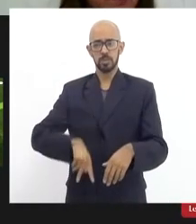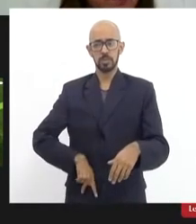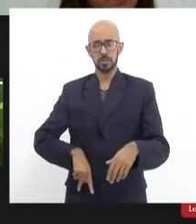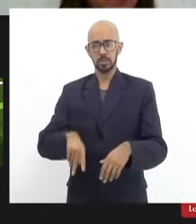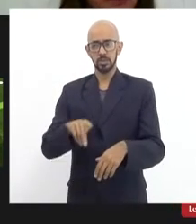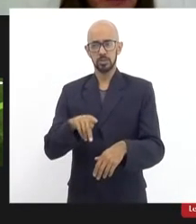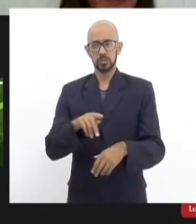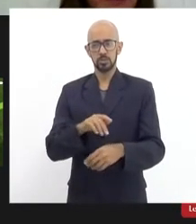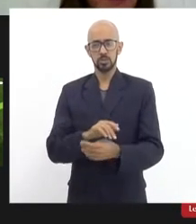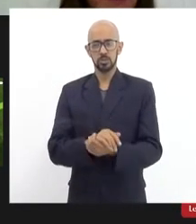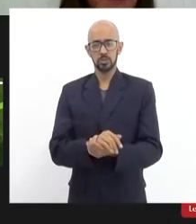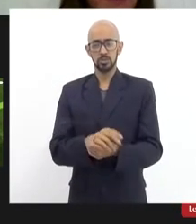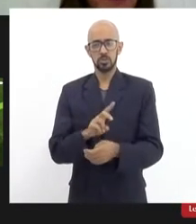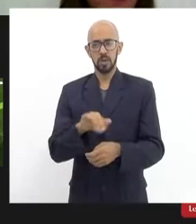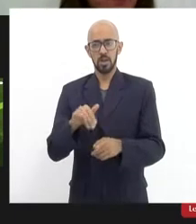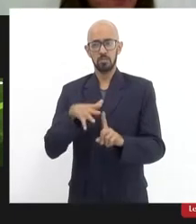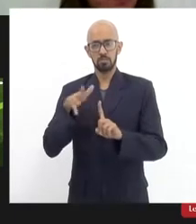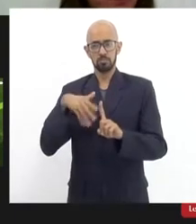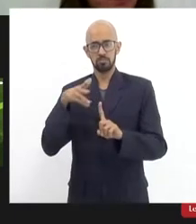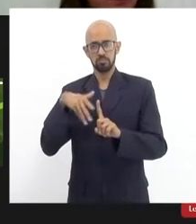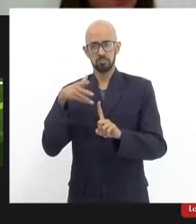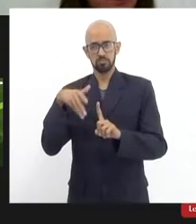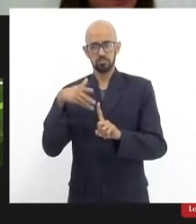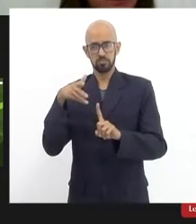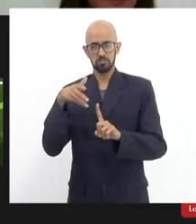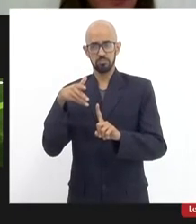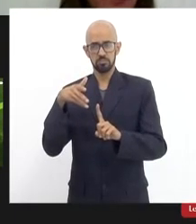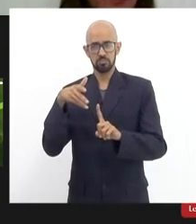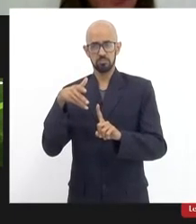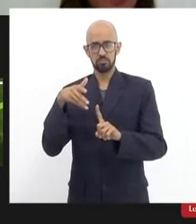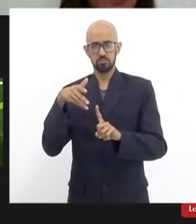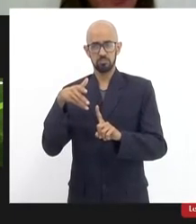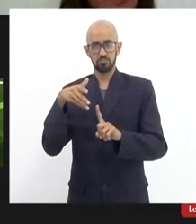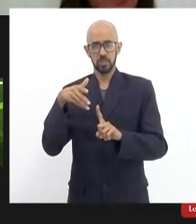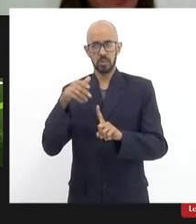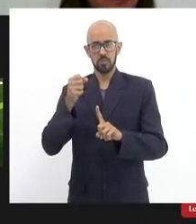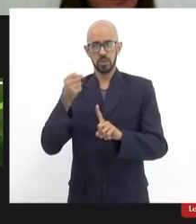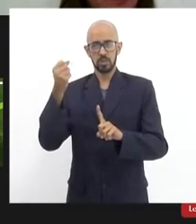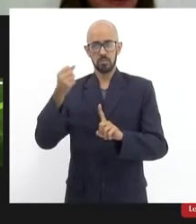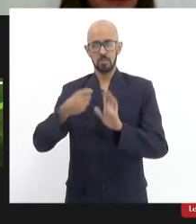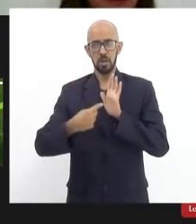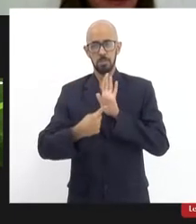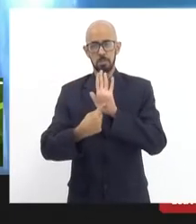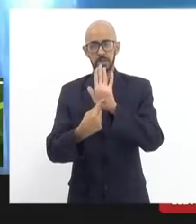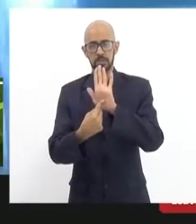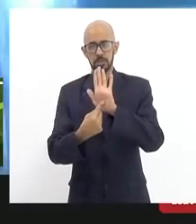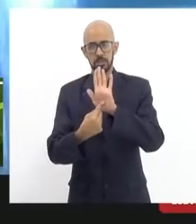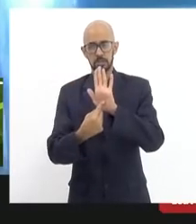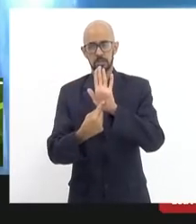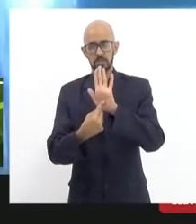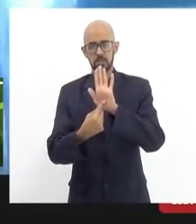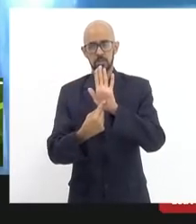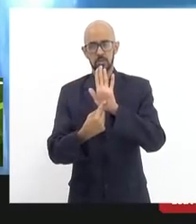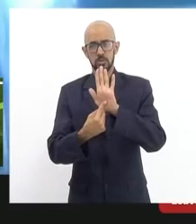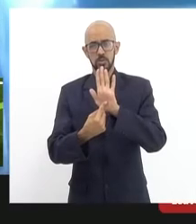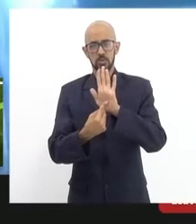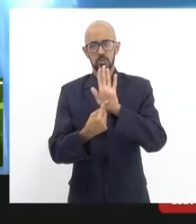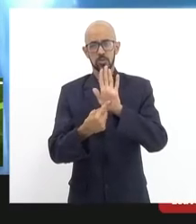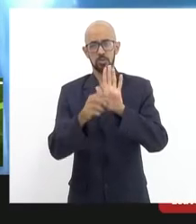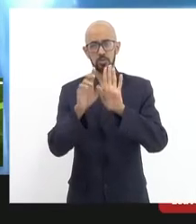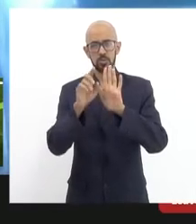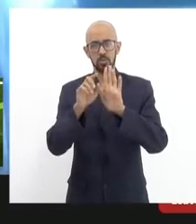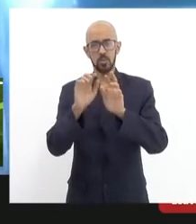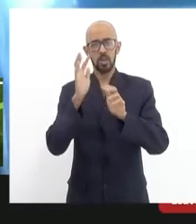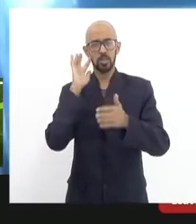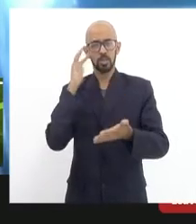inclusive, vai fazer, pelo que consta aqui, uma apresentação, inclusive com a decisão